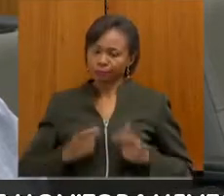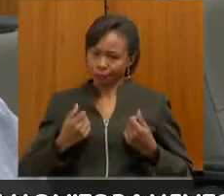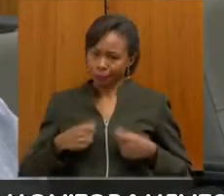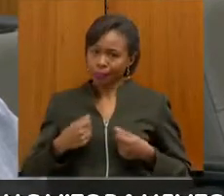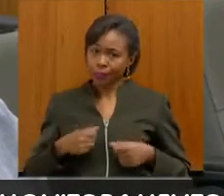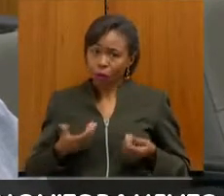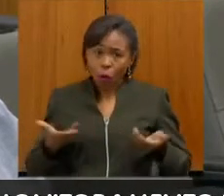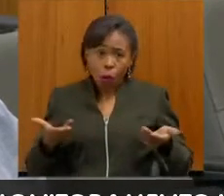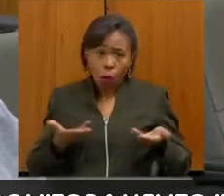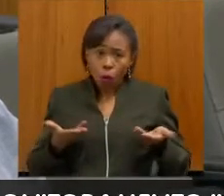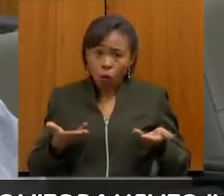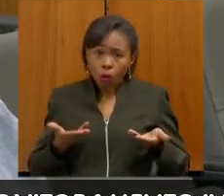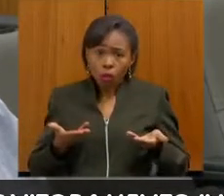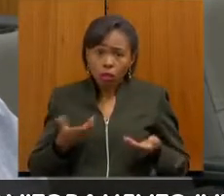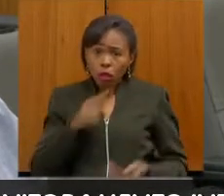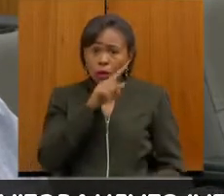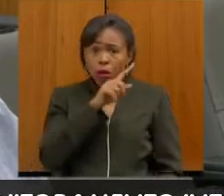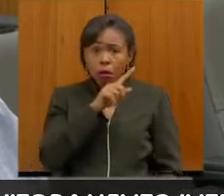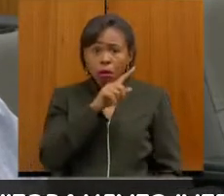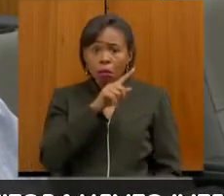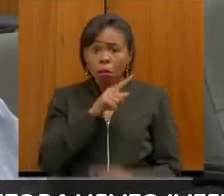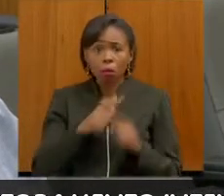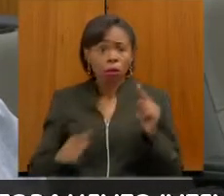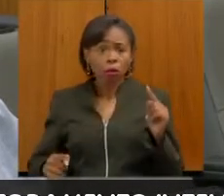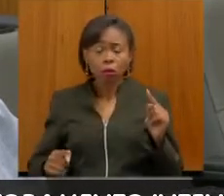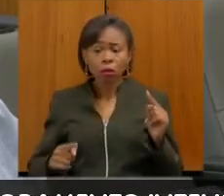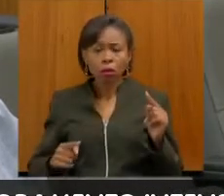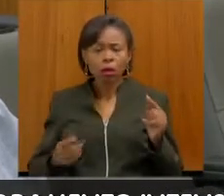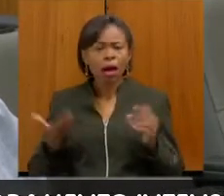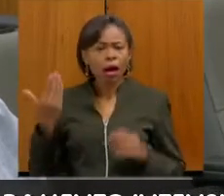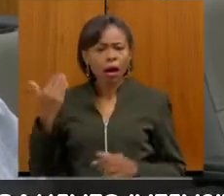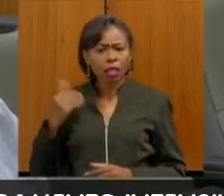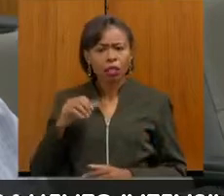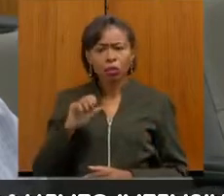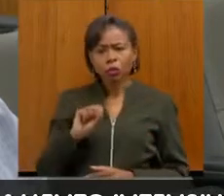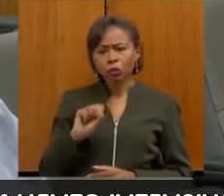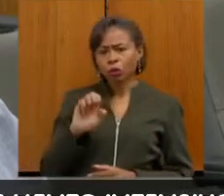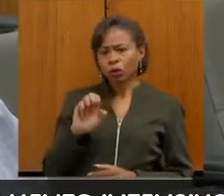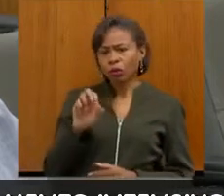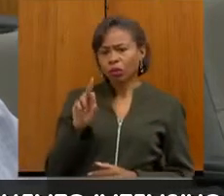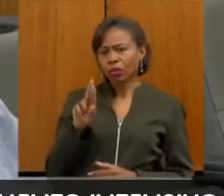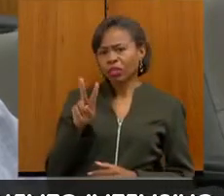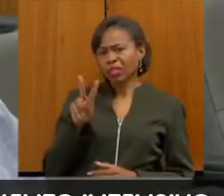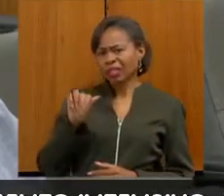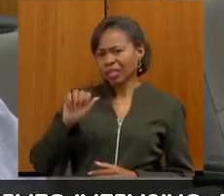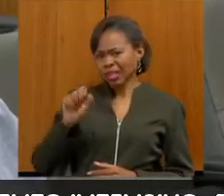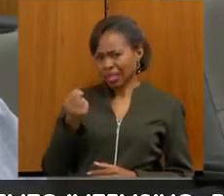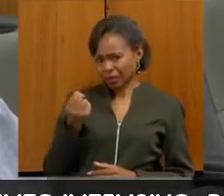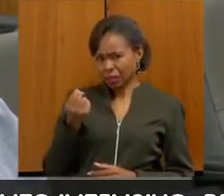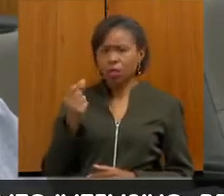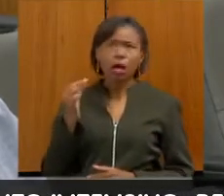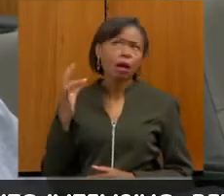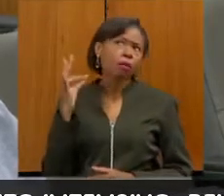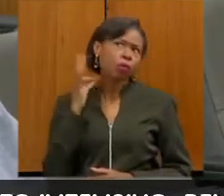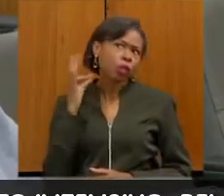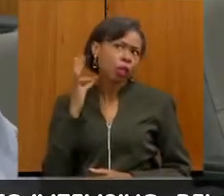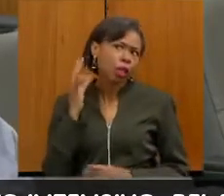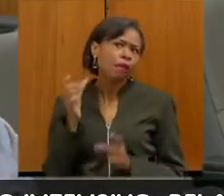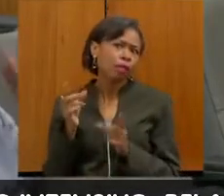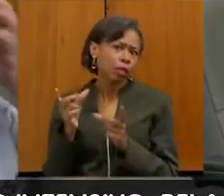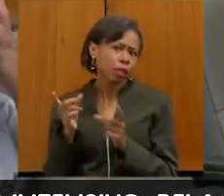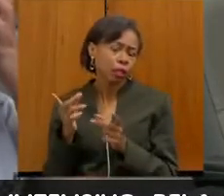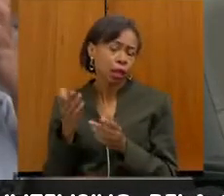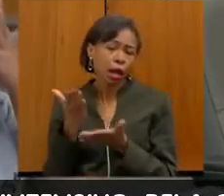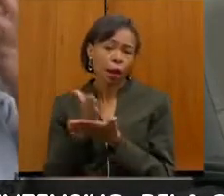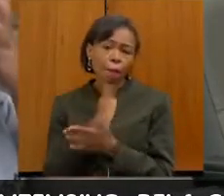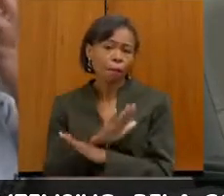vedado. Antigamente, os cegos vendiam loteria, tem milhares de tipos de loteria, acabou com essa possibilidade. O poder